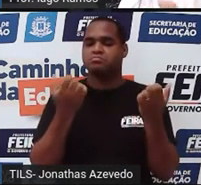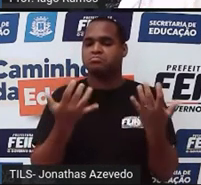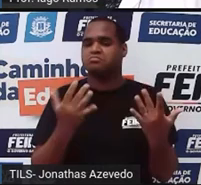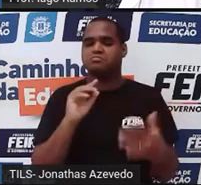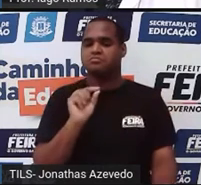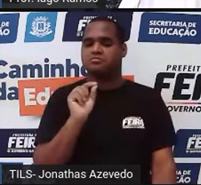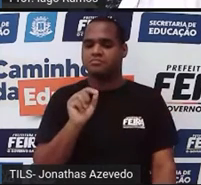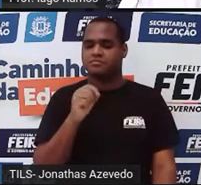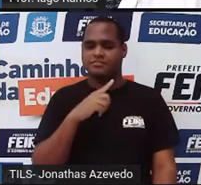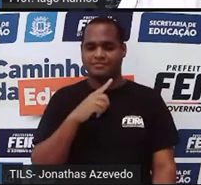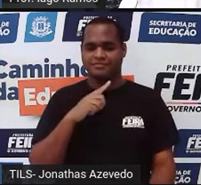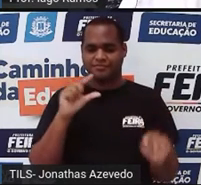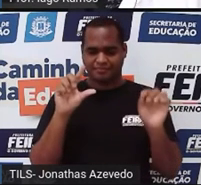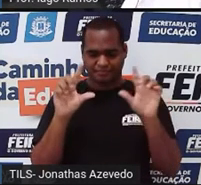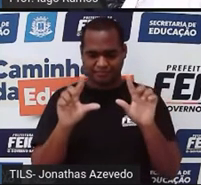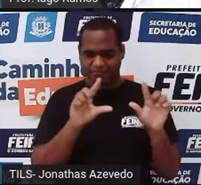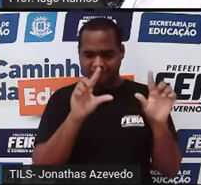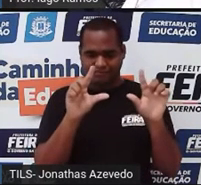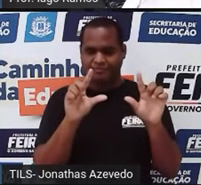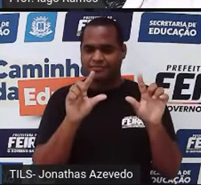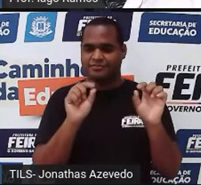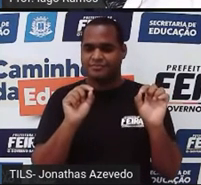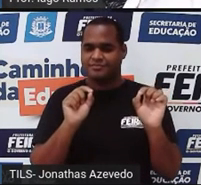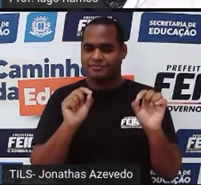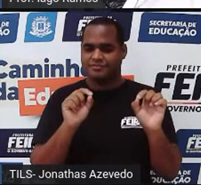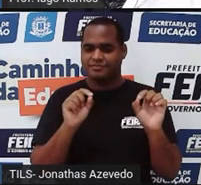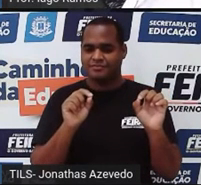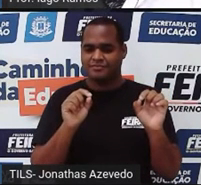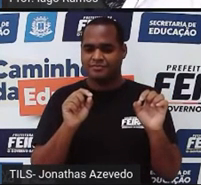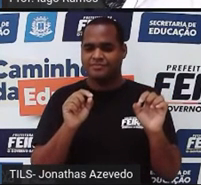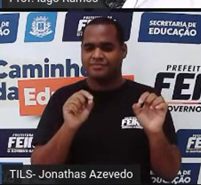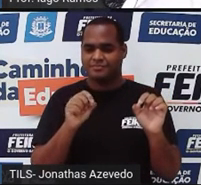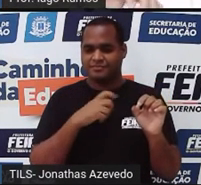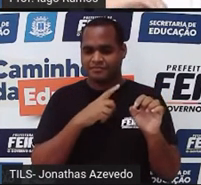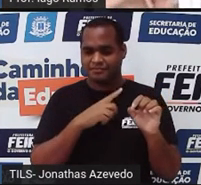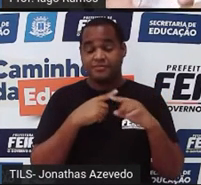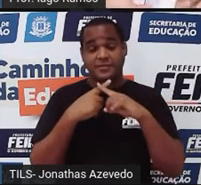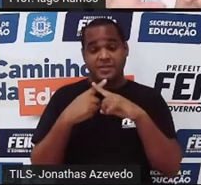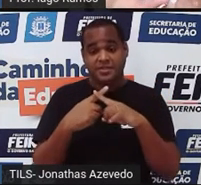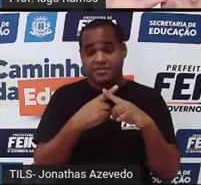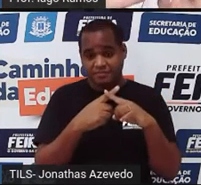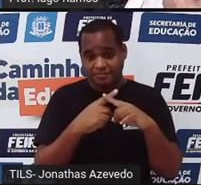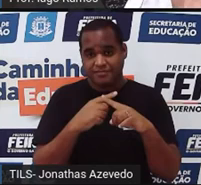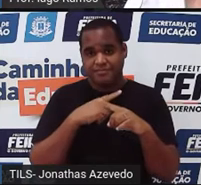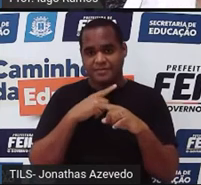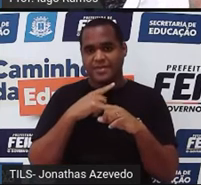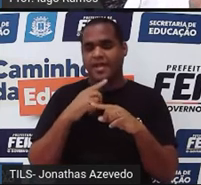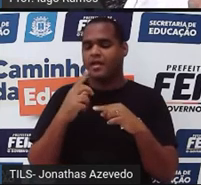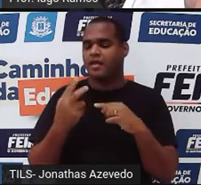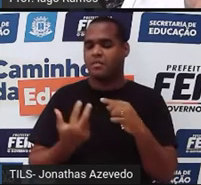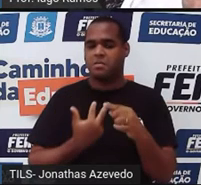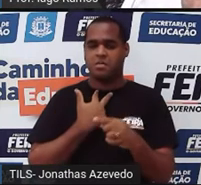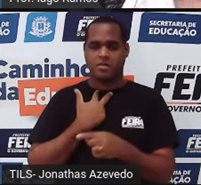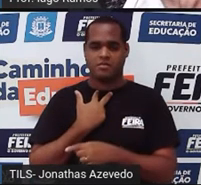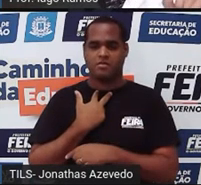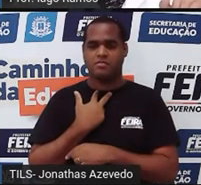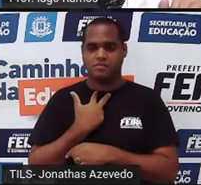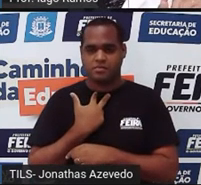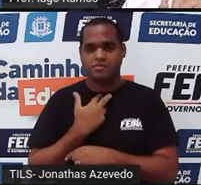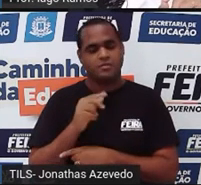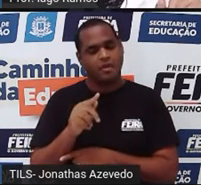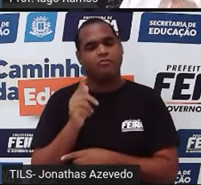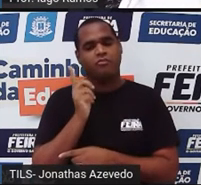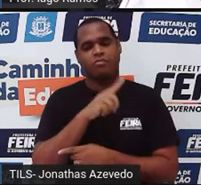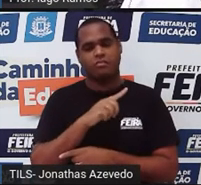no quadradinho de baixo. Se o número X ali, bloqueia ele lá em cima, ele fecha a diagonal. Então, ele